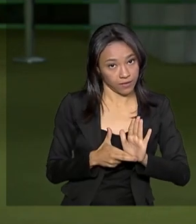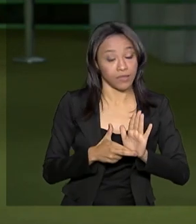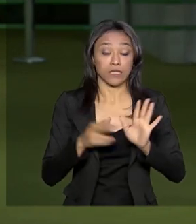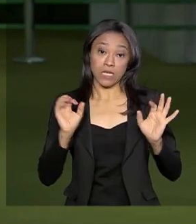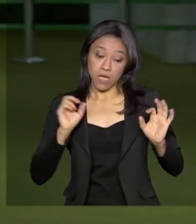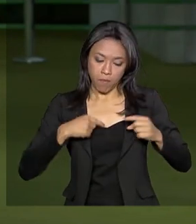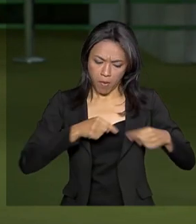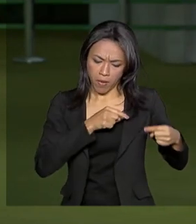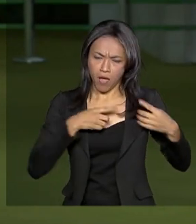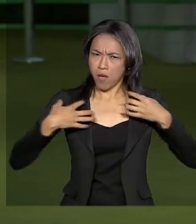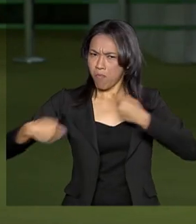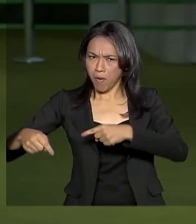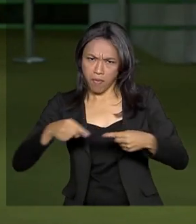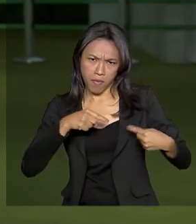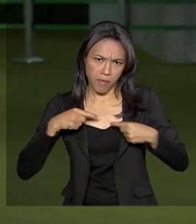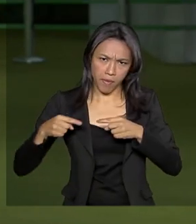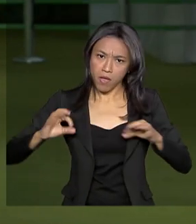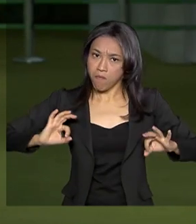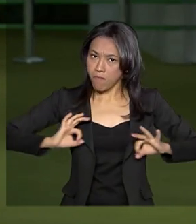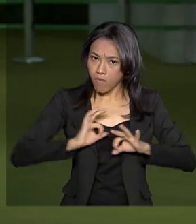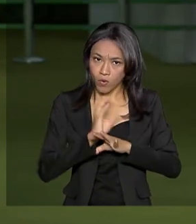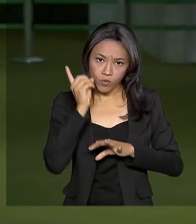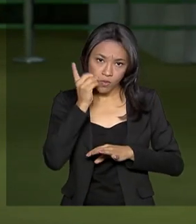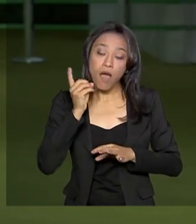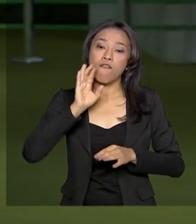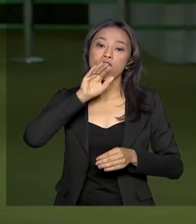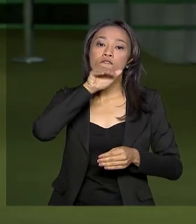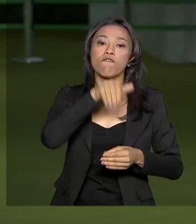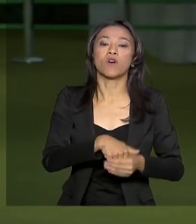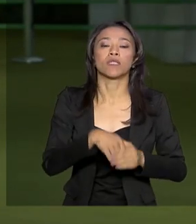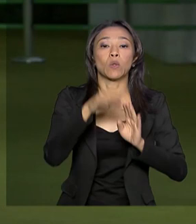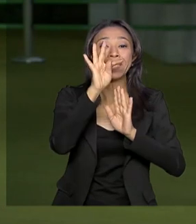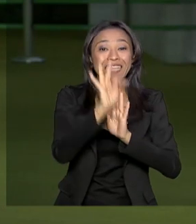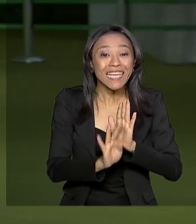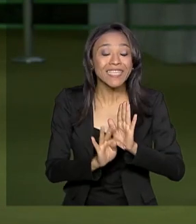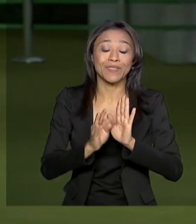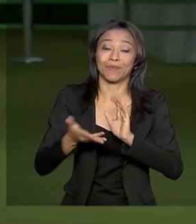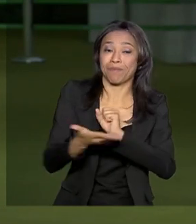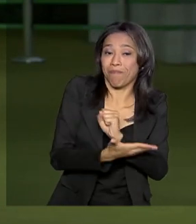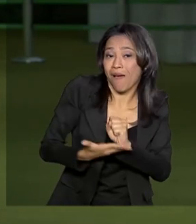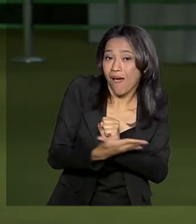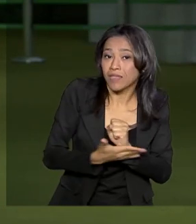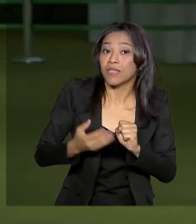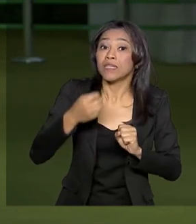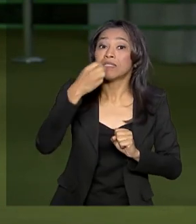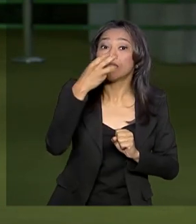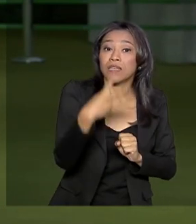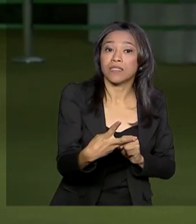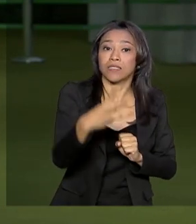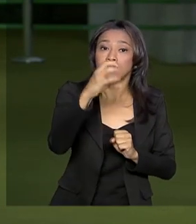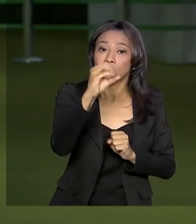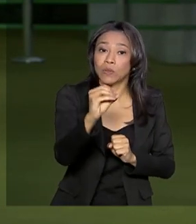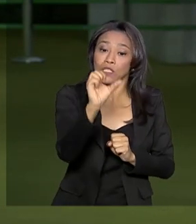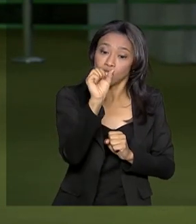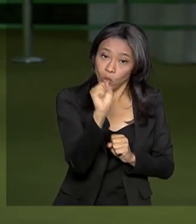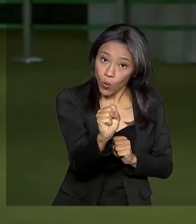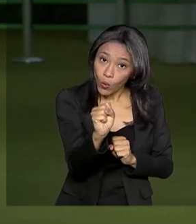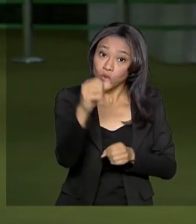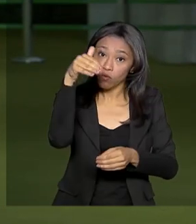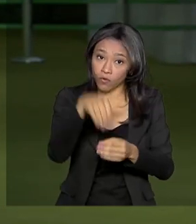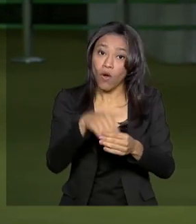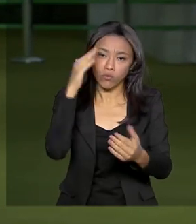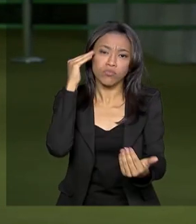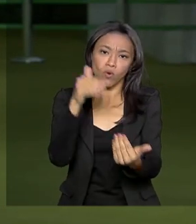começarem a discutir a reforma, eles votarão o texto base, que terá que ter 308 votos favoráveis. Depois,